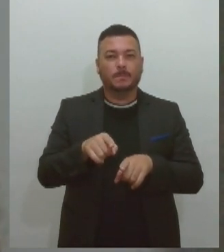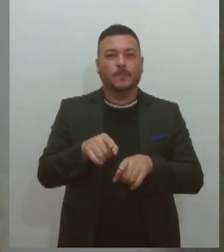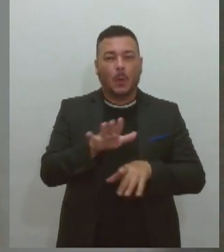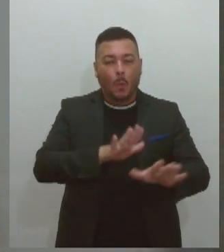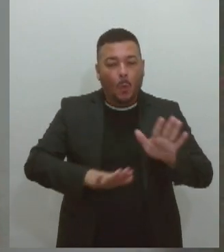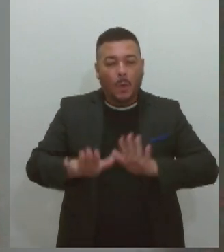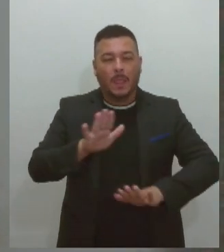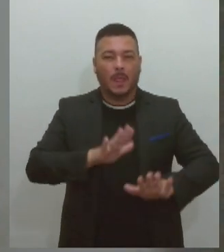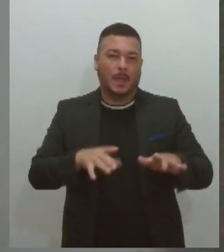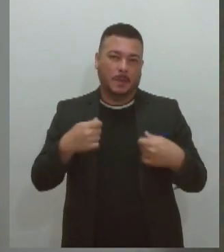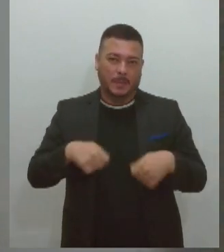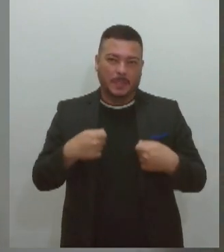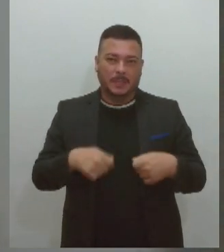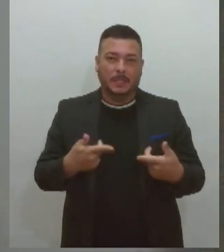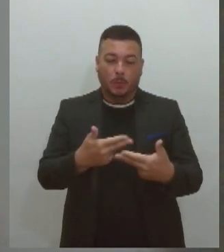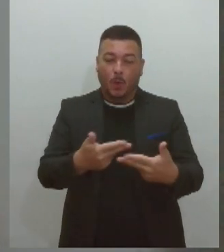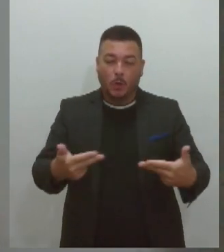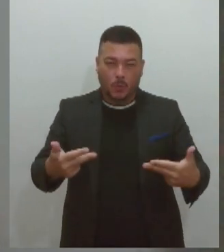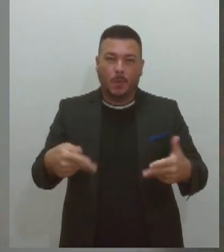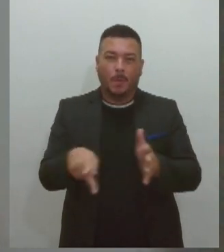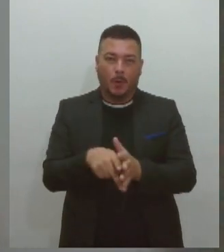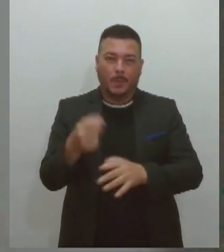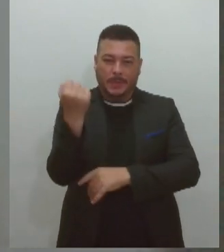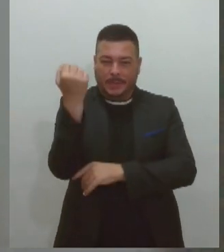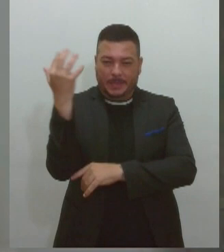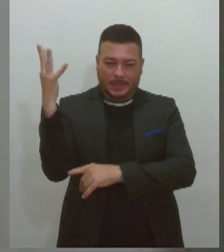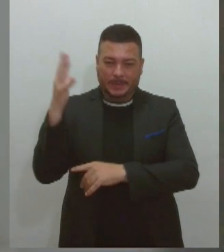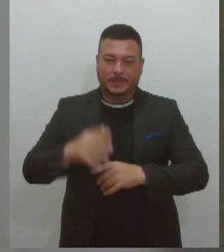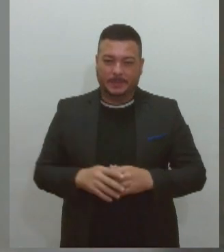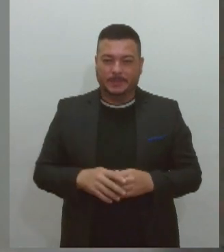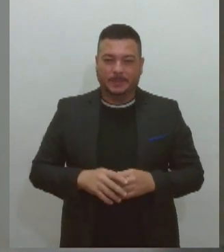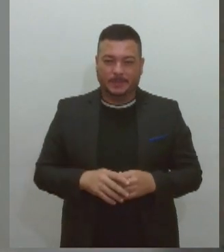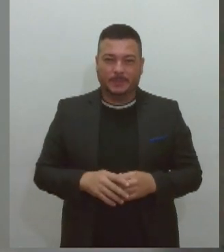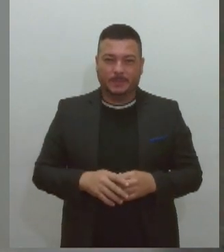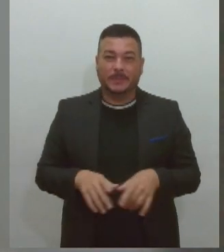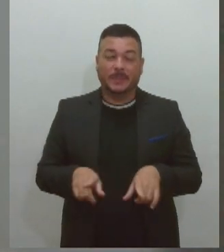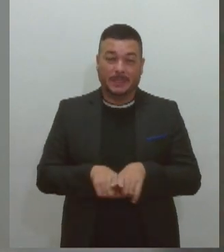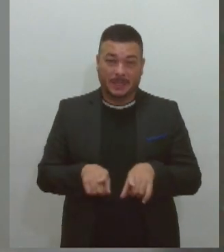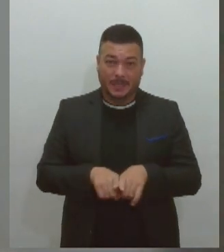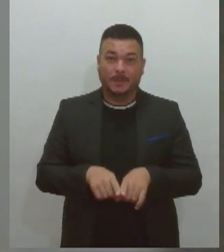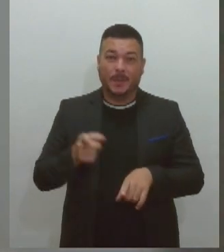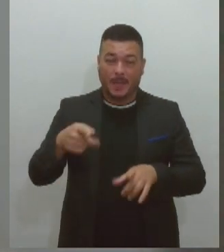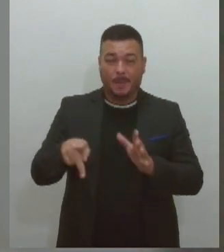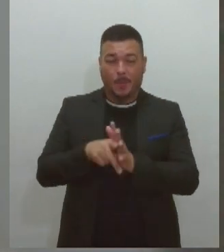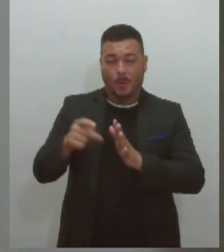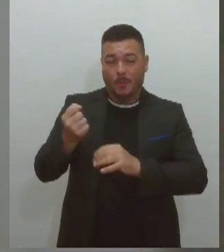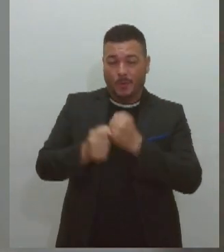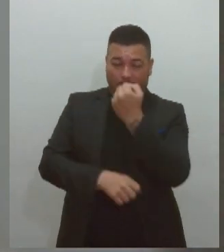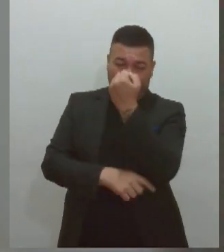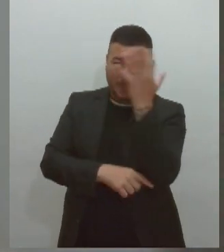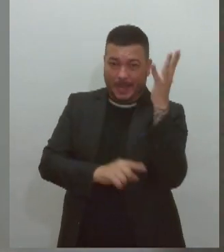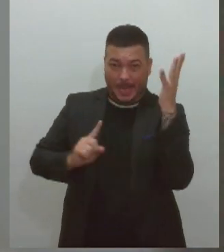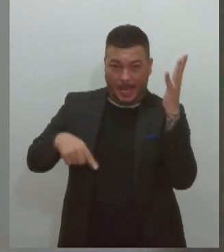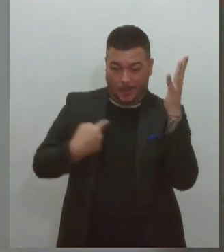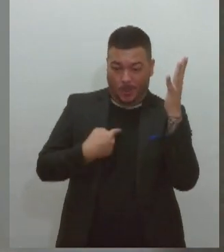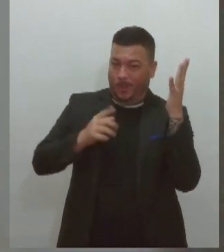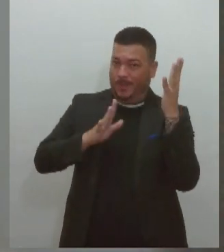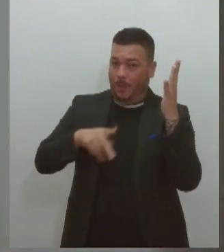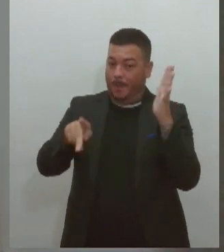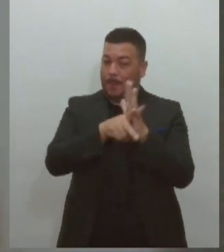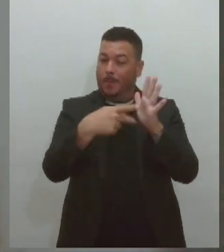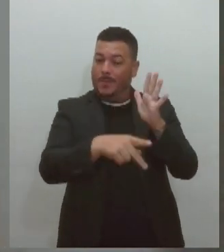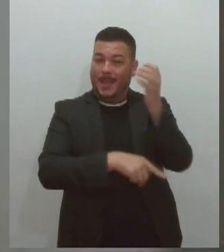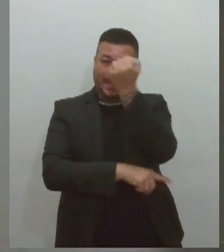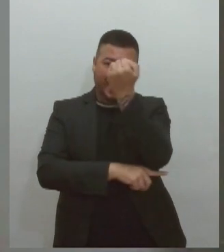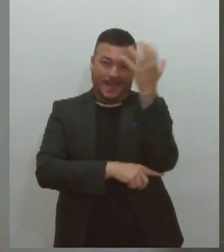tenho dito que não são recursos, são bens da natureza, né? Não são nossos, não são recursos nossos, são os bens da